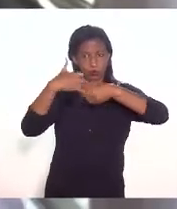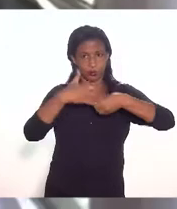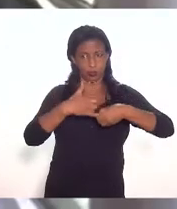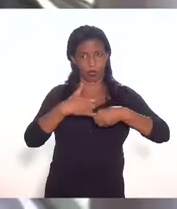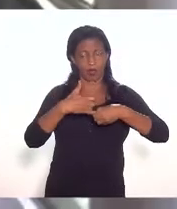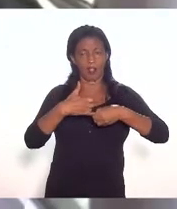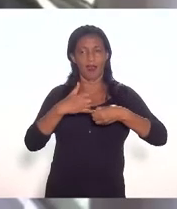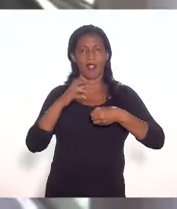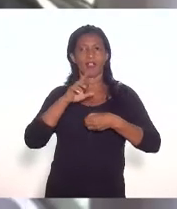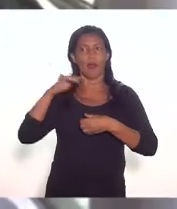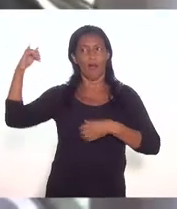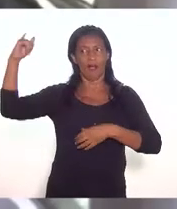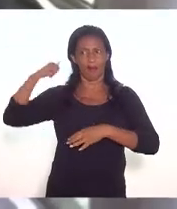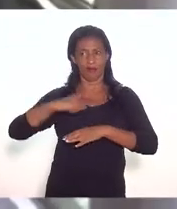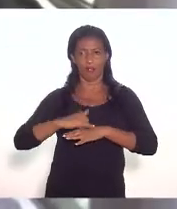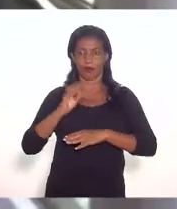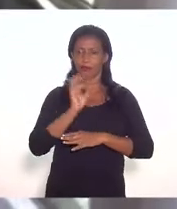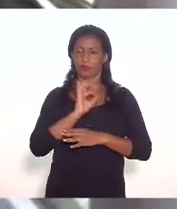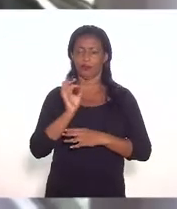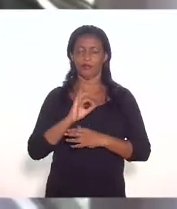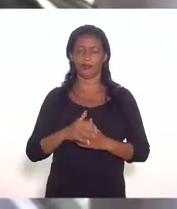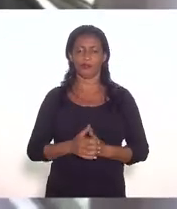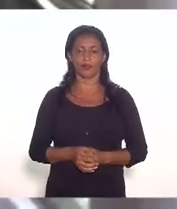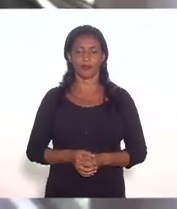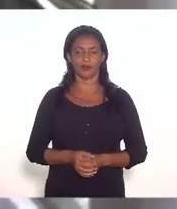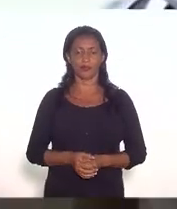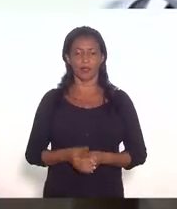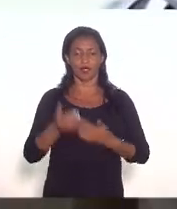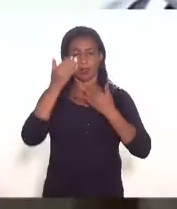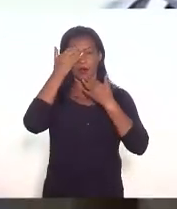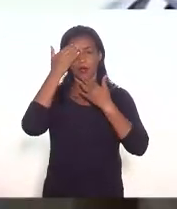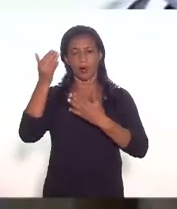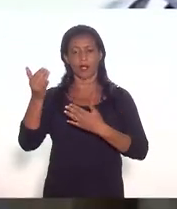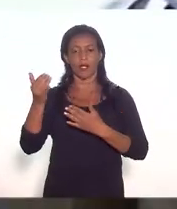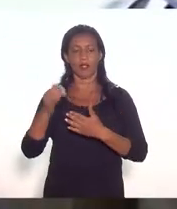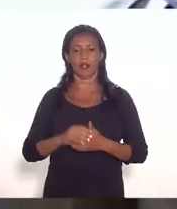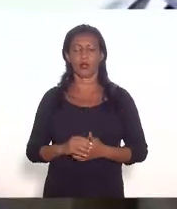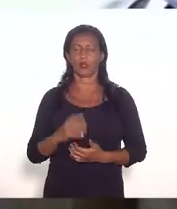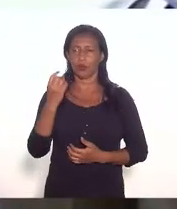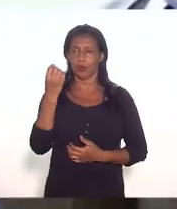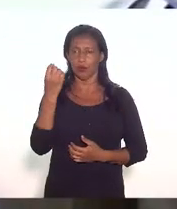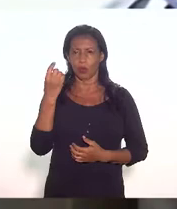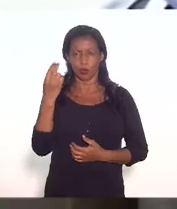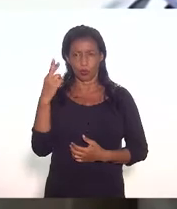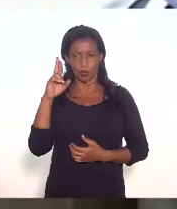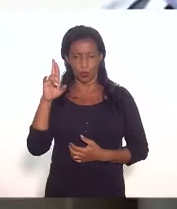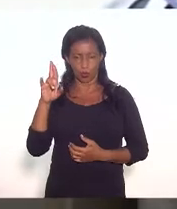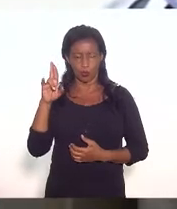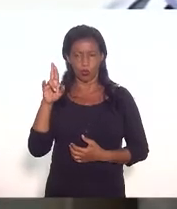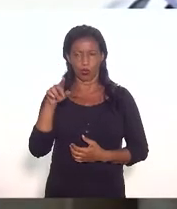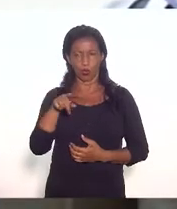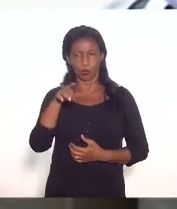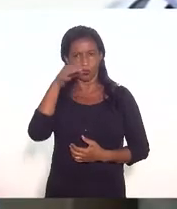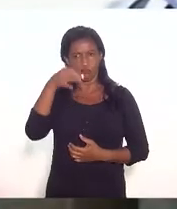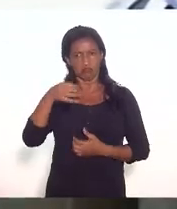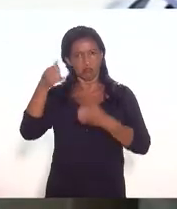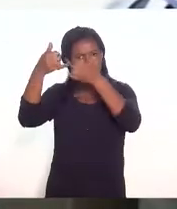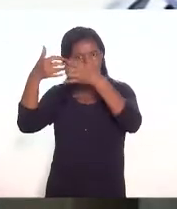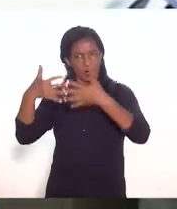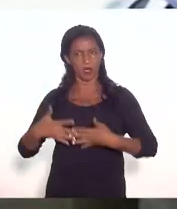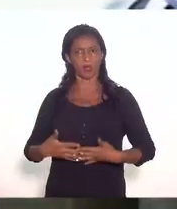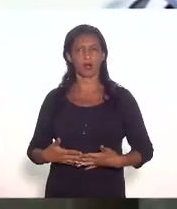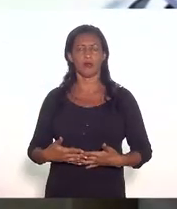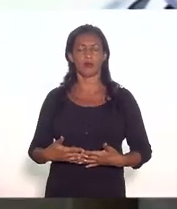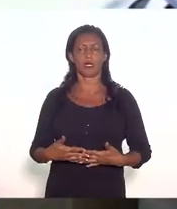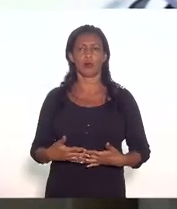aqui em pertinente fogo obrigado eu agradeço doutor Kendi pela sua assertiva esses esclarecimentos